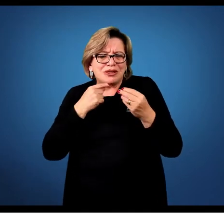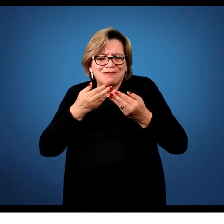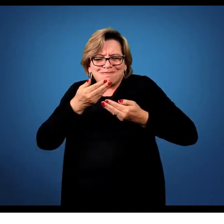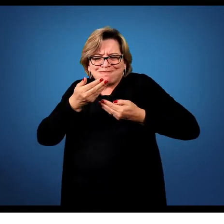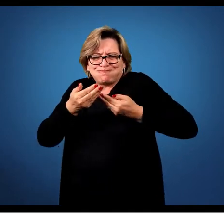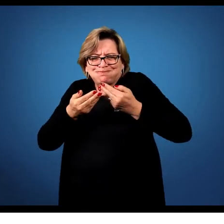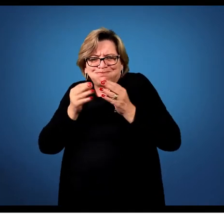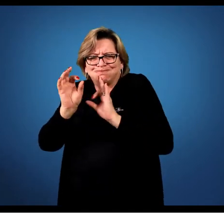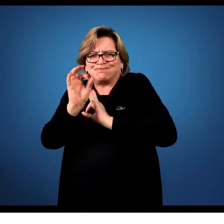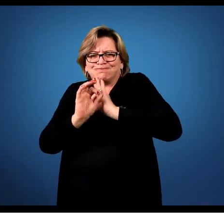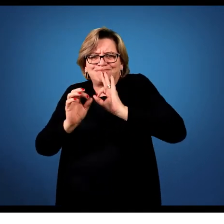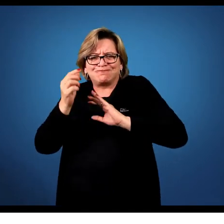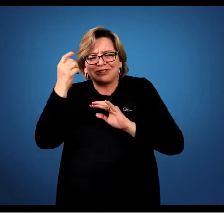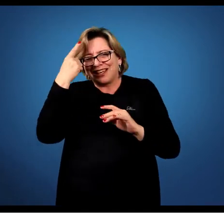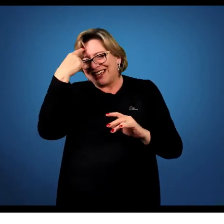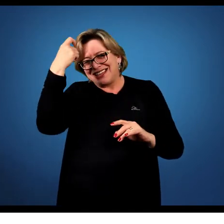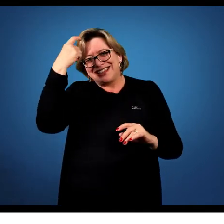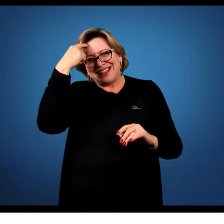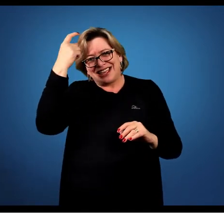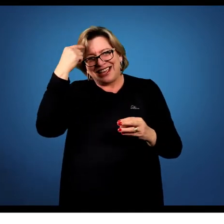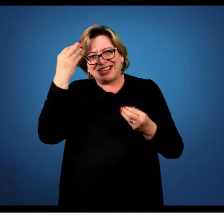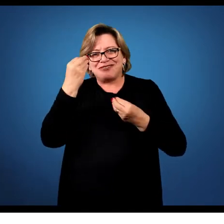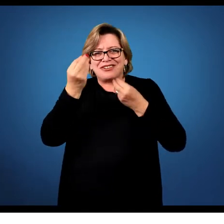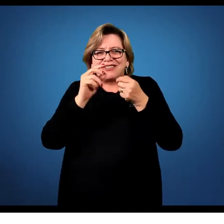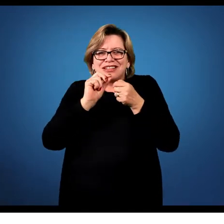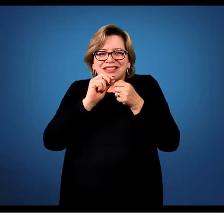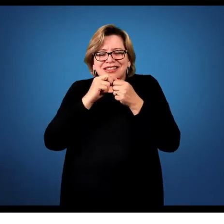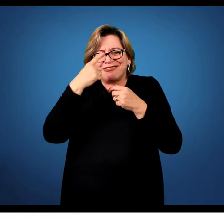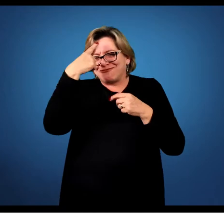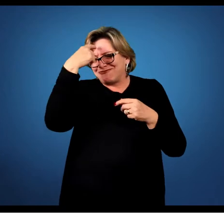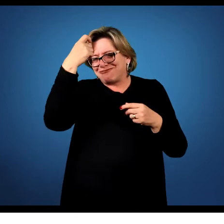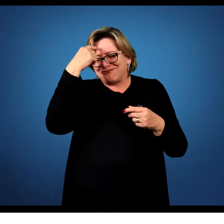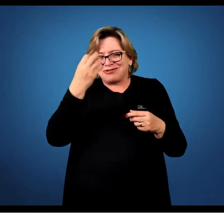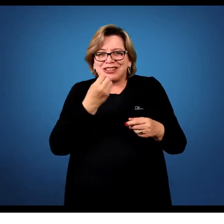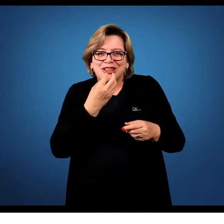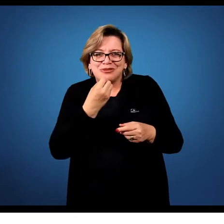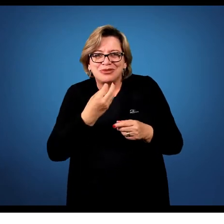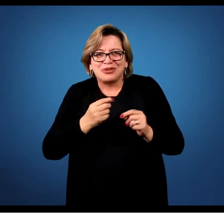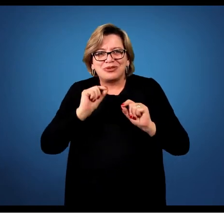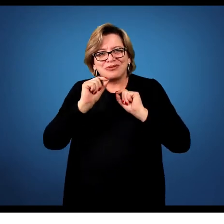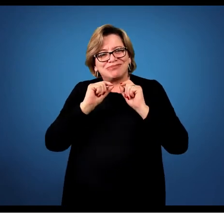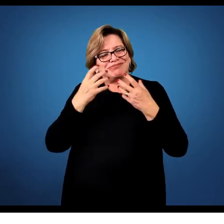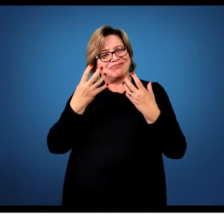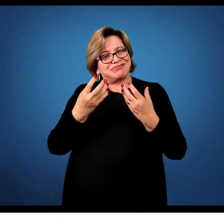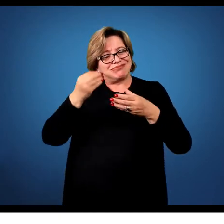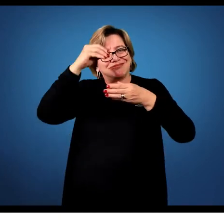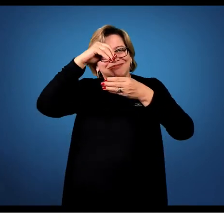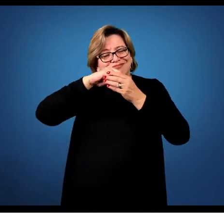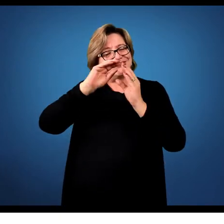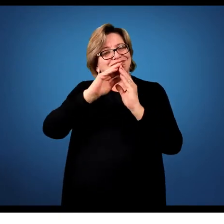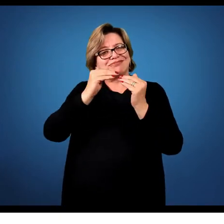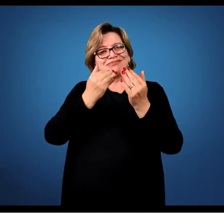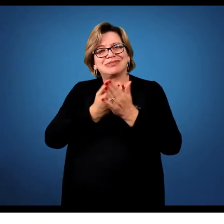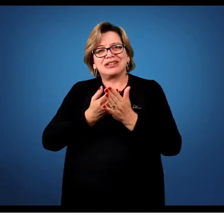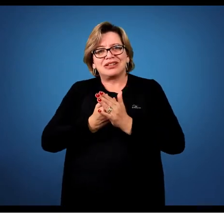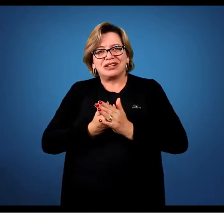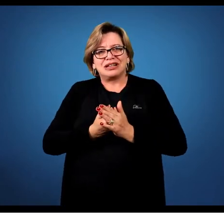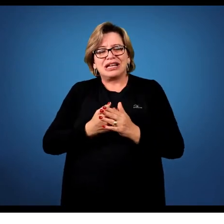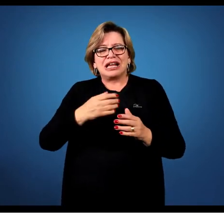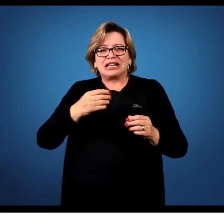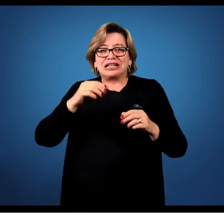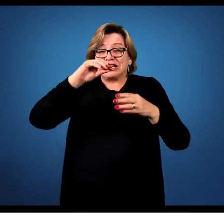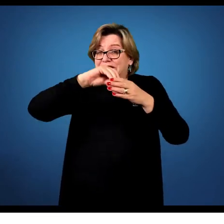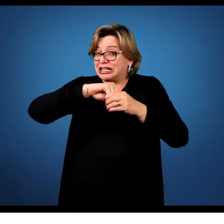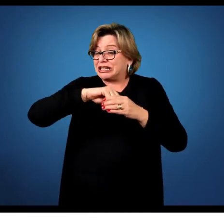tenha uma produção rica, um processo criativo rico, que é o que a gente busca dentro da escola. Um processo criativo em que o